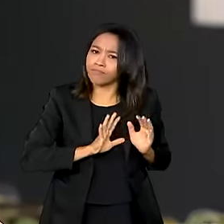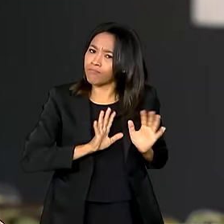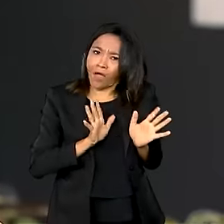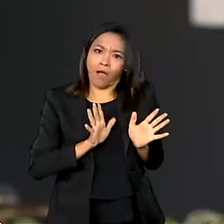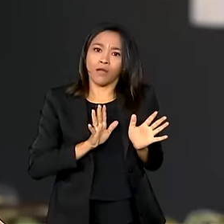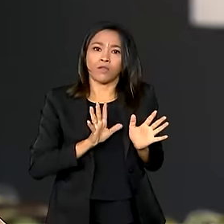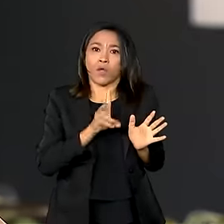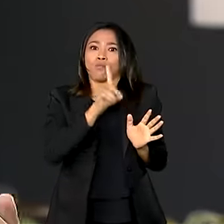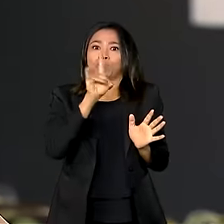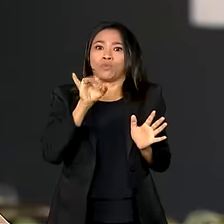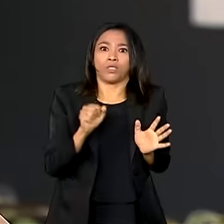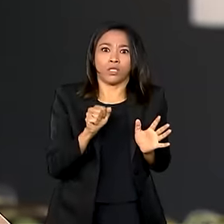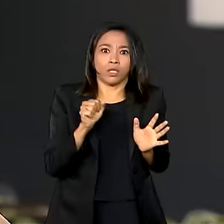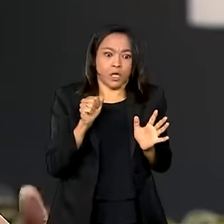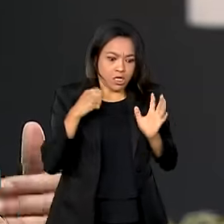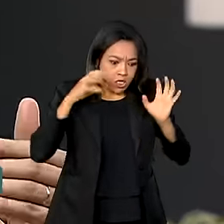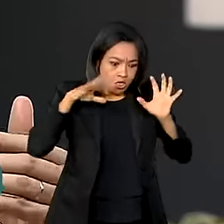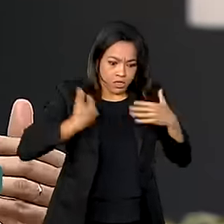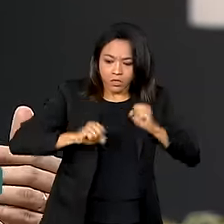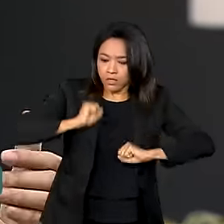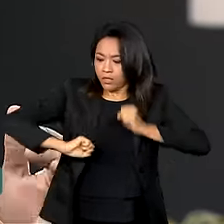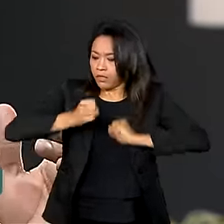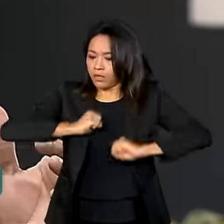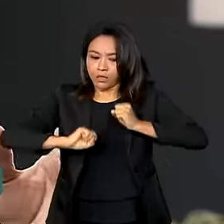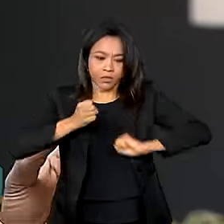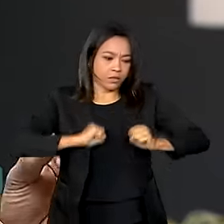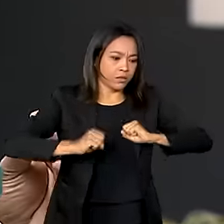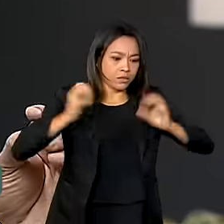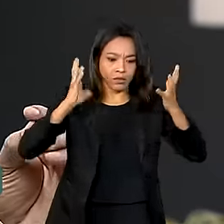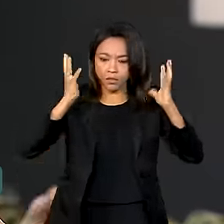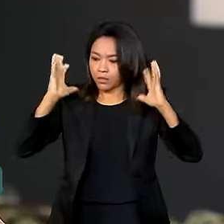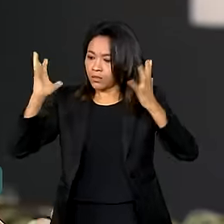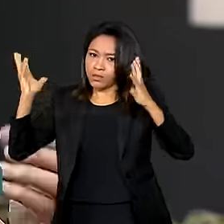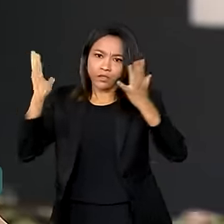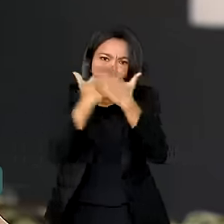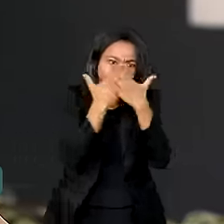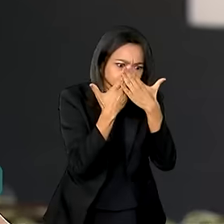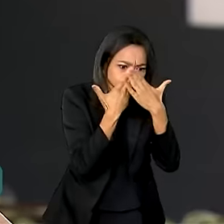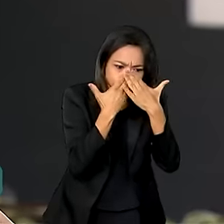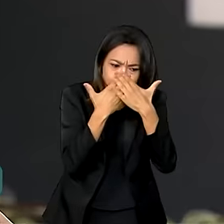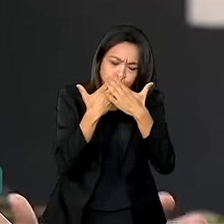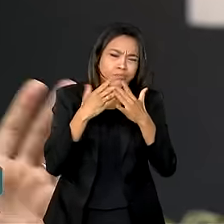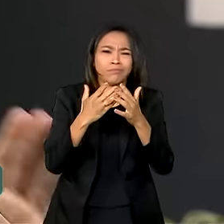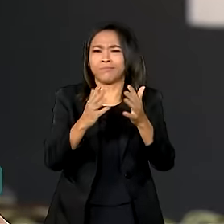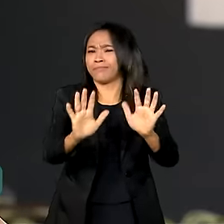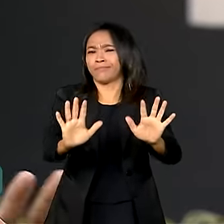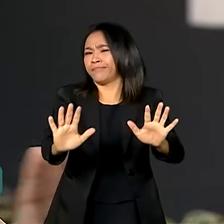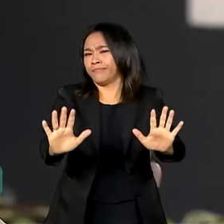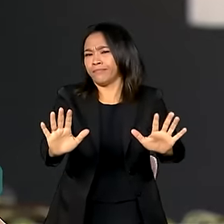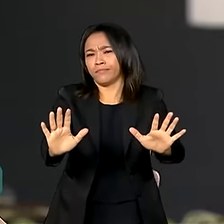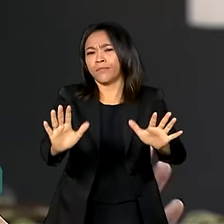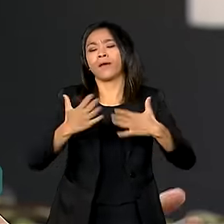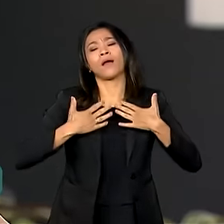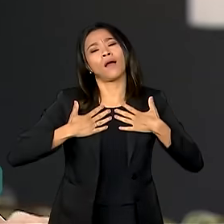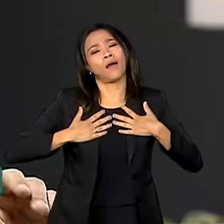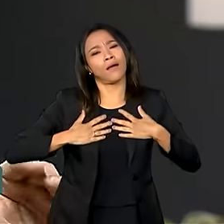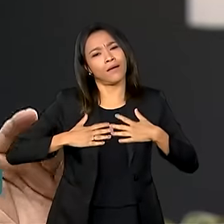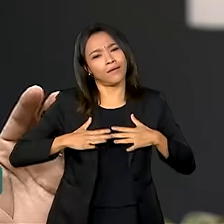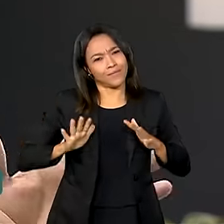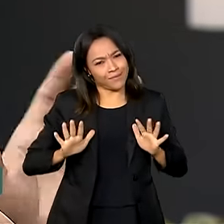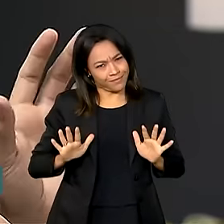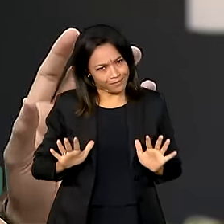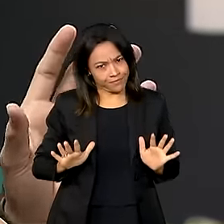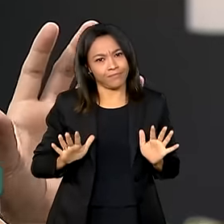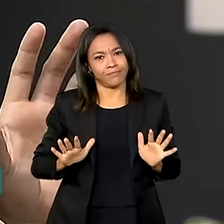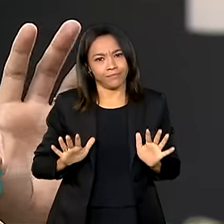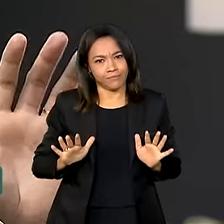Não é um dia para entrar em grande ansiedade, não é um dia para entrar em estudos muito precisos. É o dia de tranquilidade. Então,